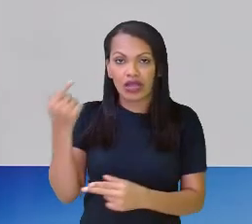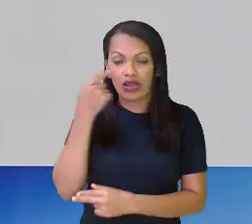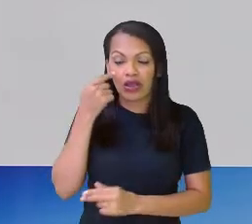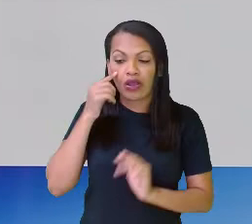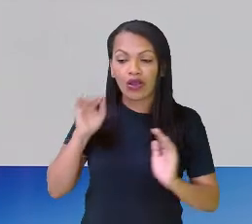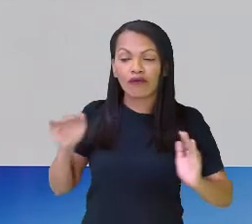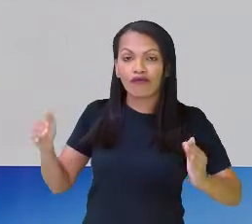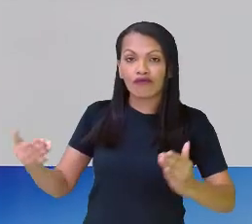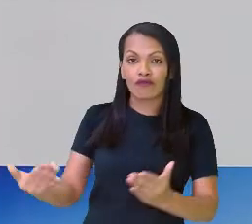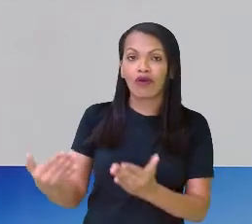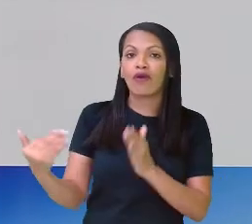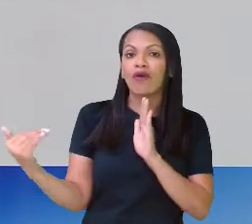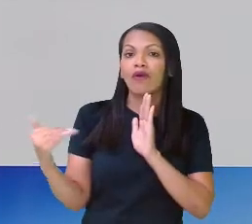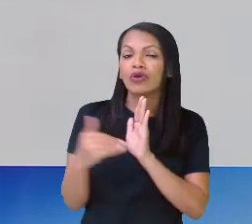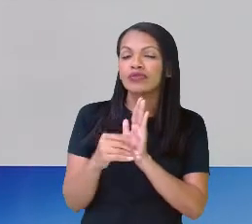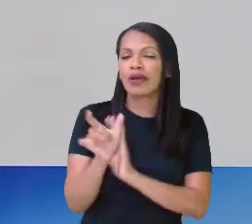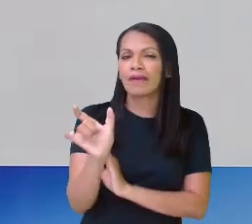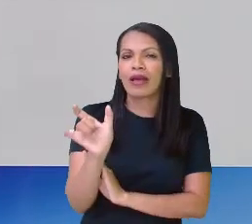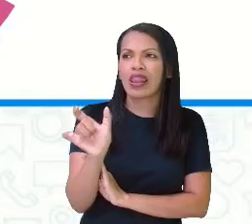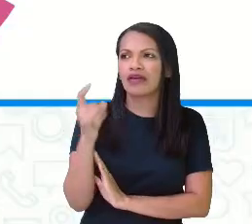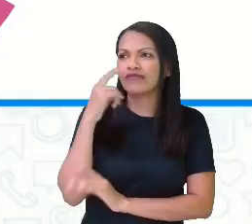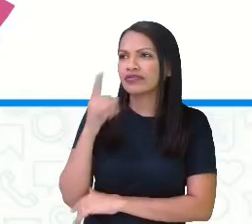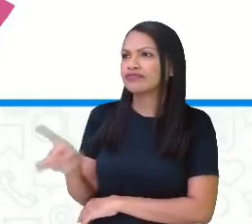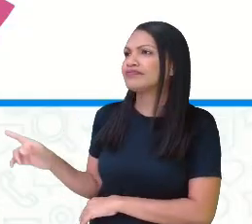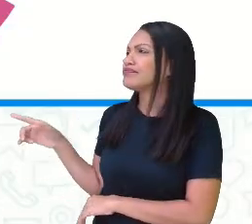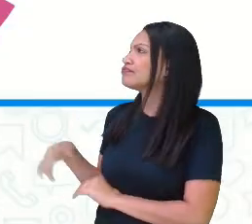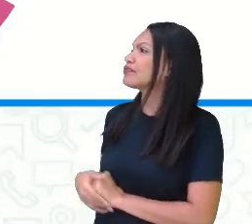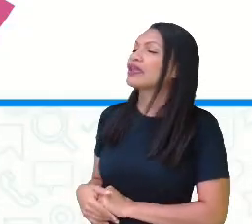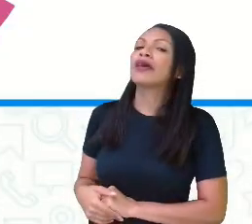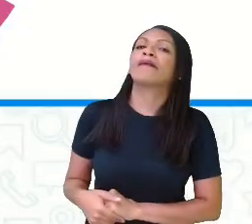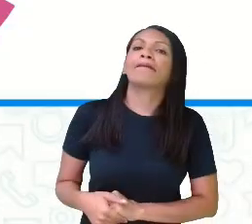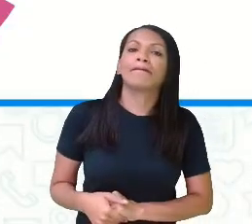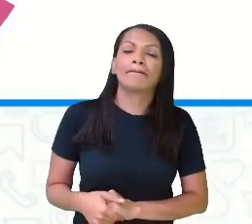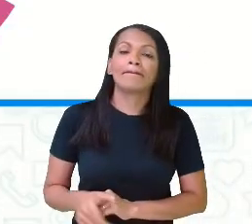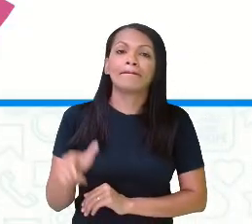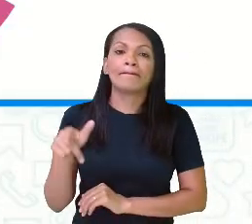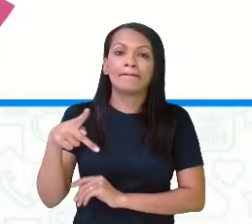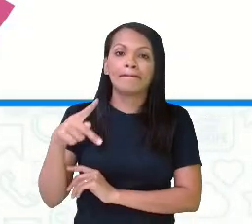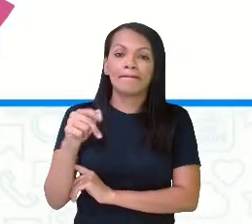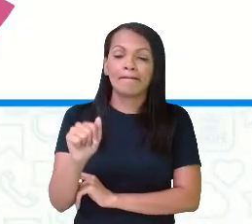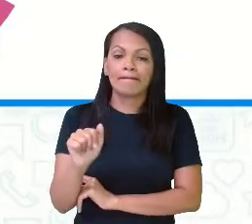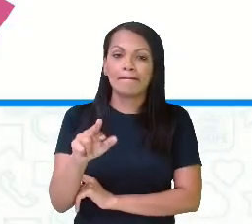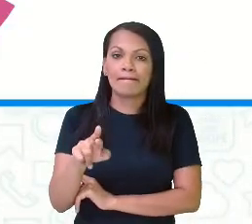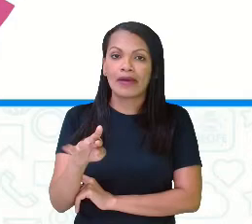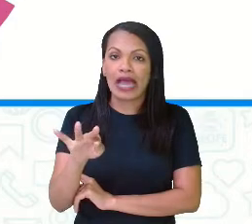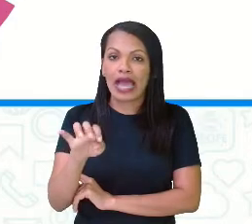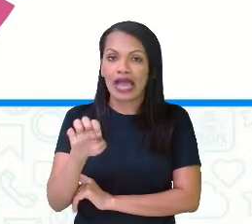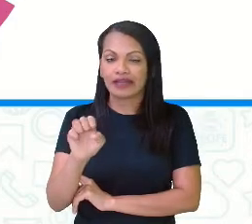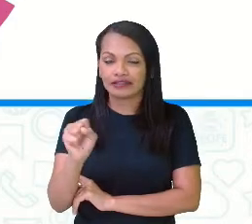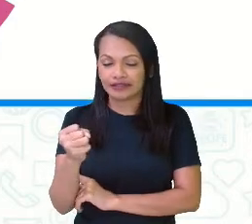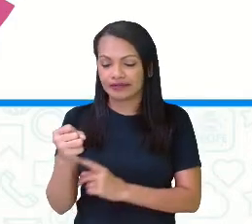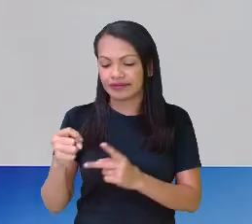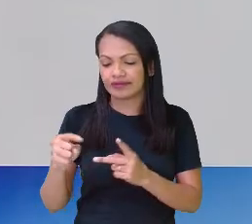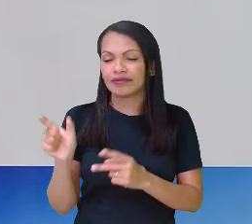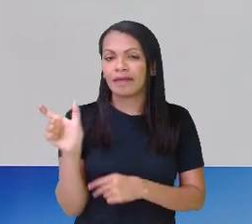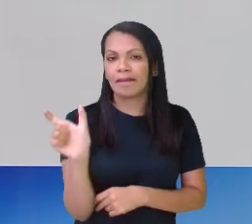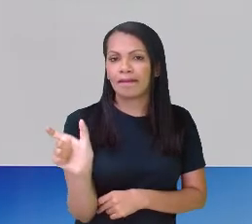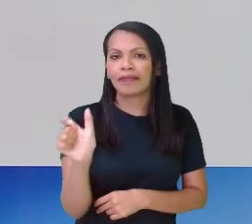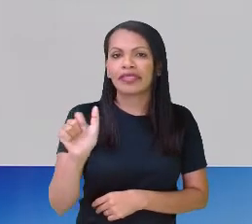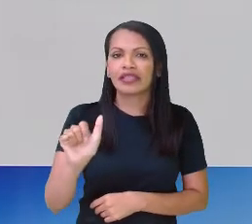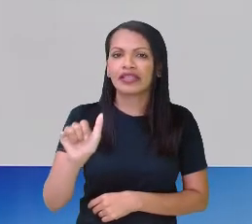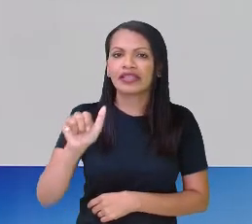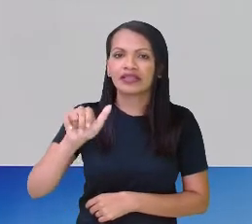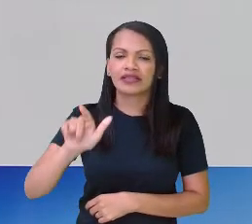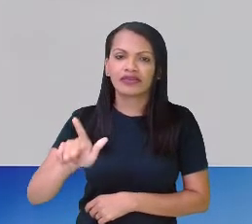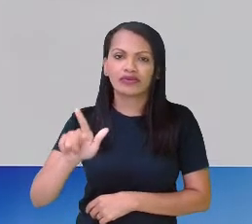nessas duas palavras. Partes iguais. Fração é quando eu tenho um